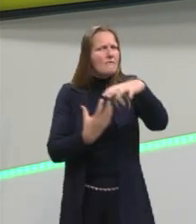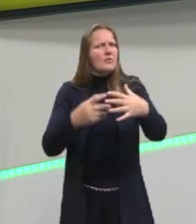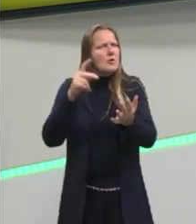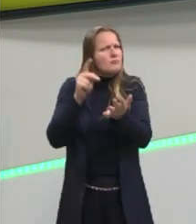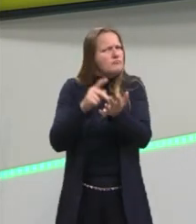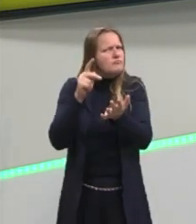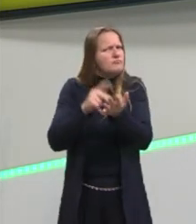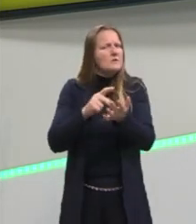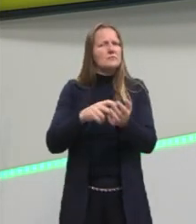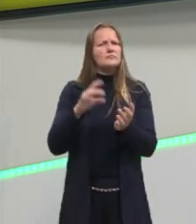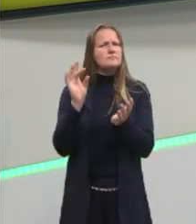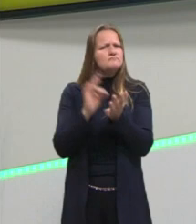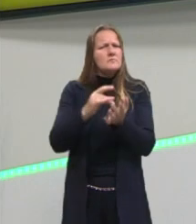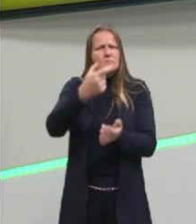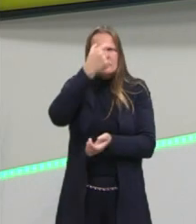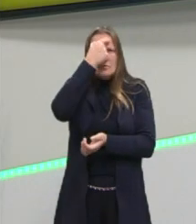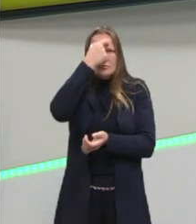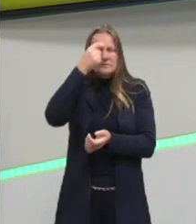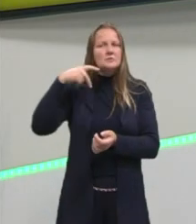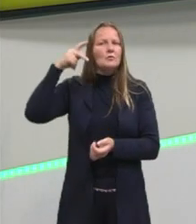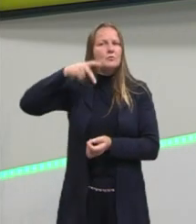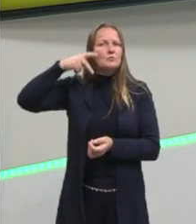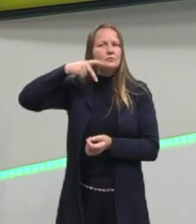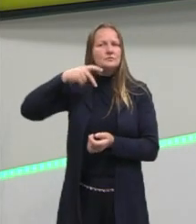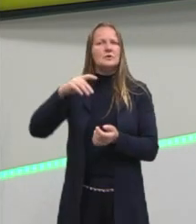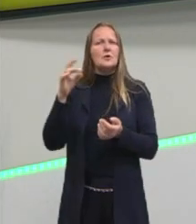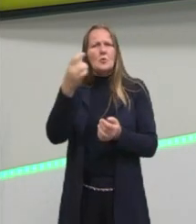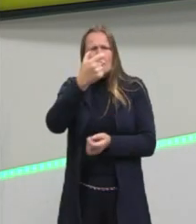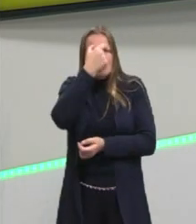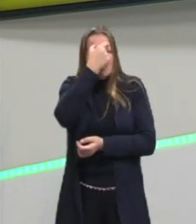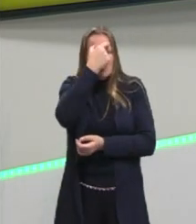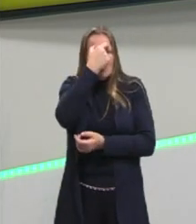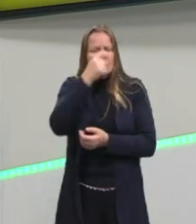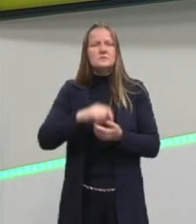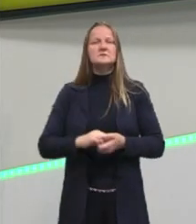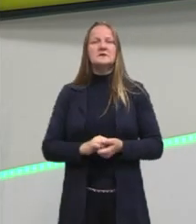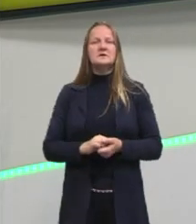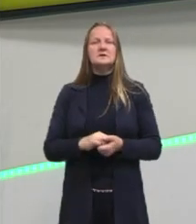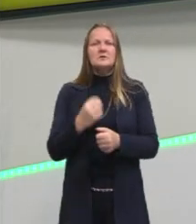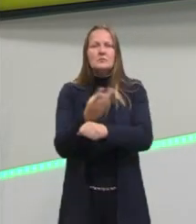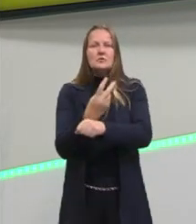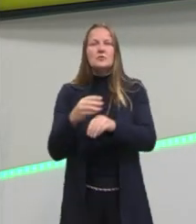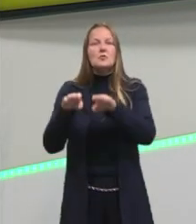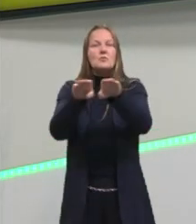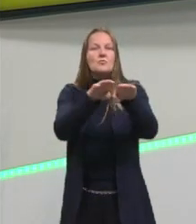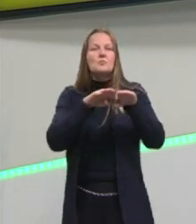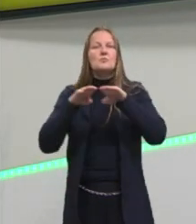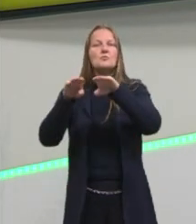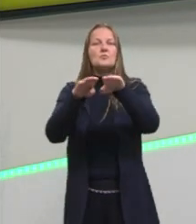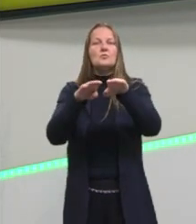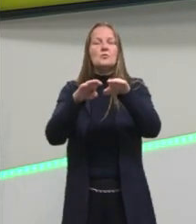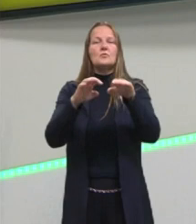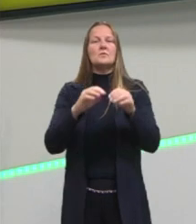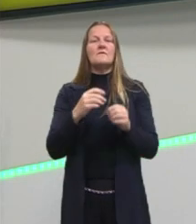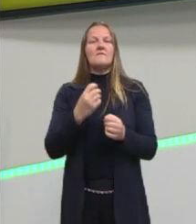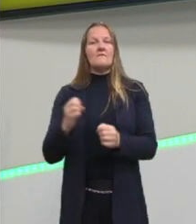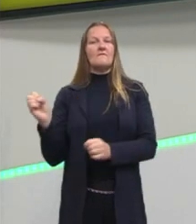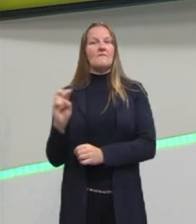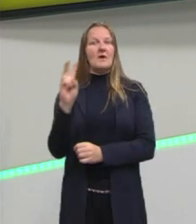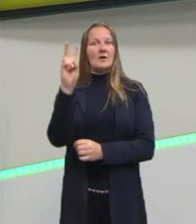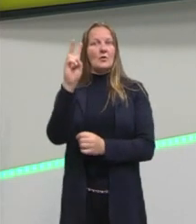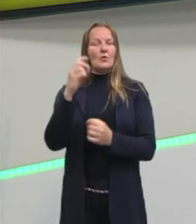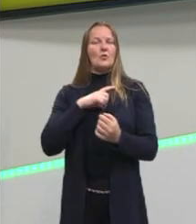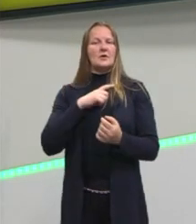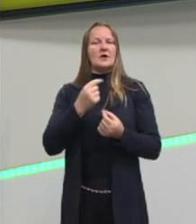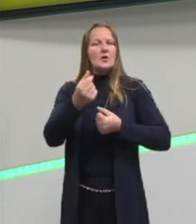de conscientização política, de conscientização de uma busca de igualdade. Igualdade de valores, igualdade